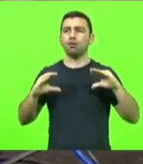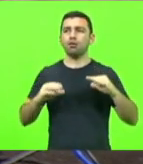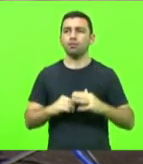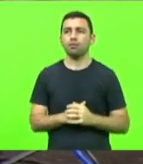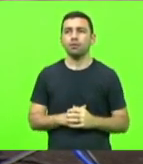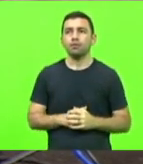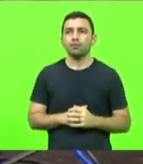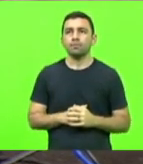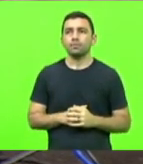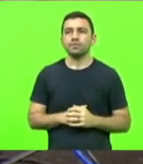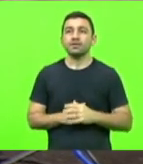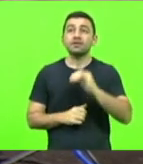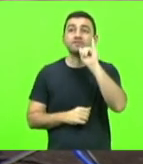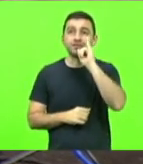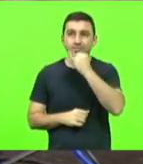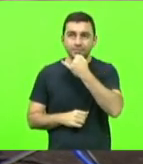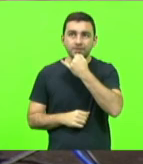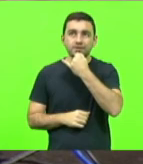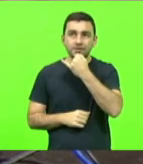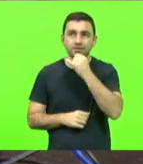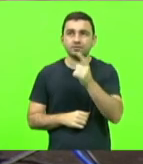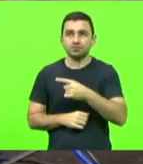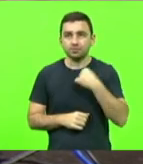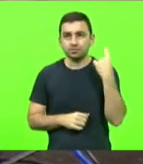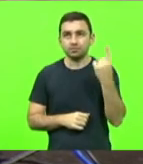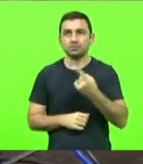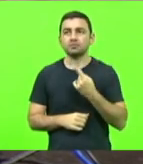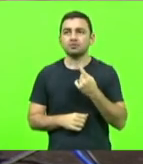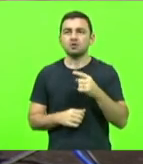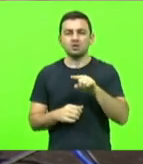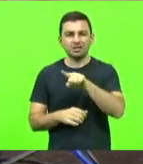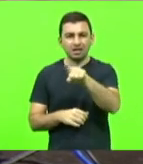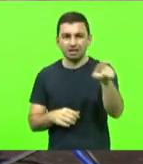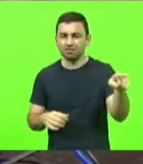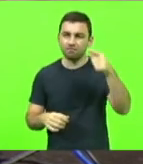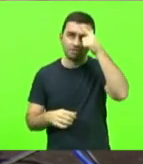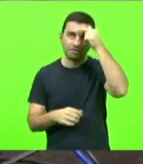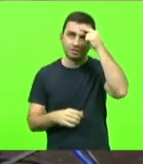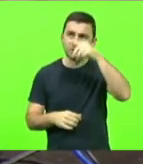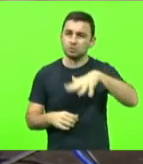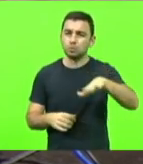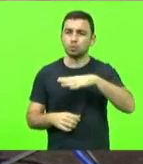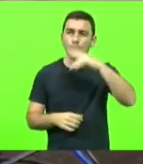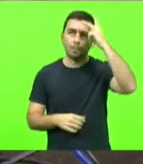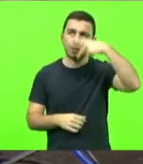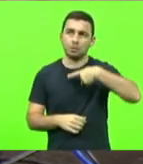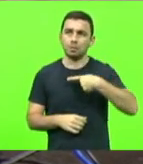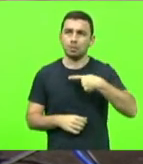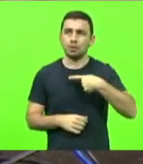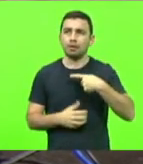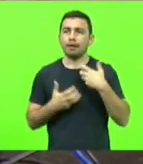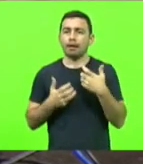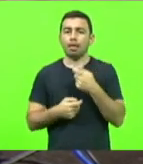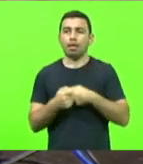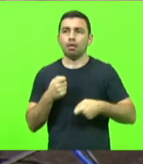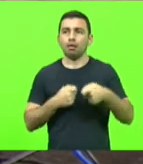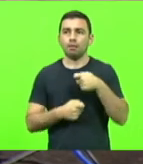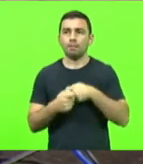Infelizmente, é isso que a gente tem que lidar enquanto essas universidades tiverem autonomia para se autoadministrar.